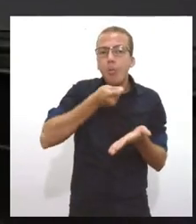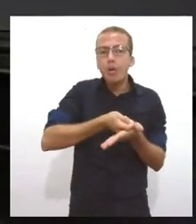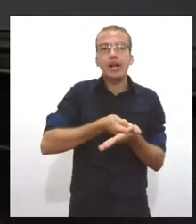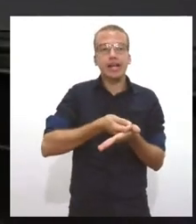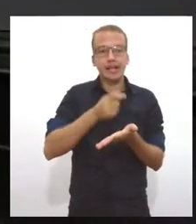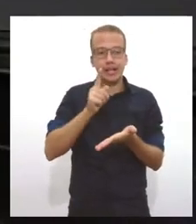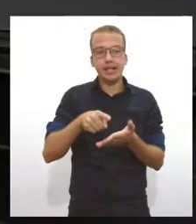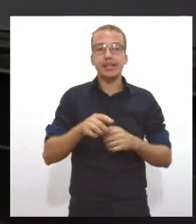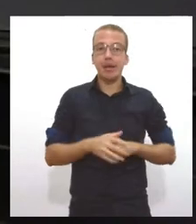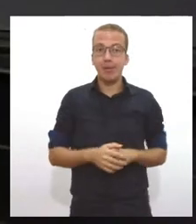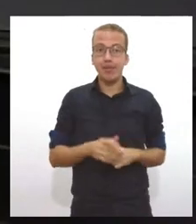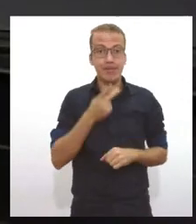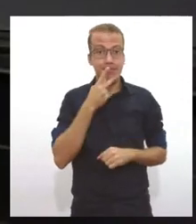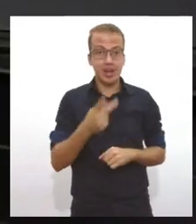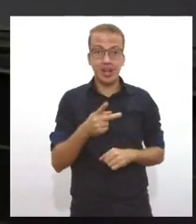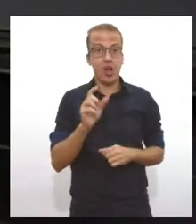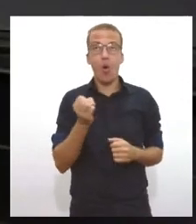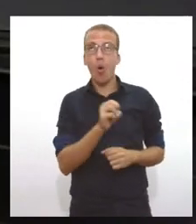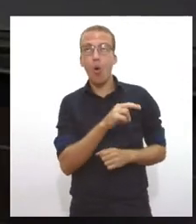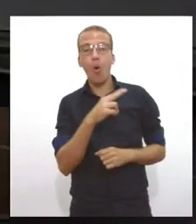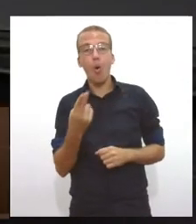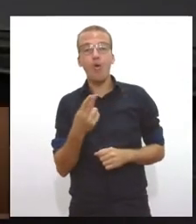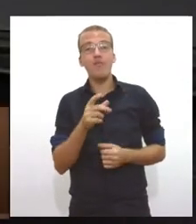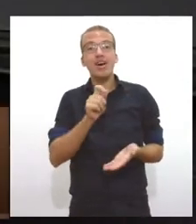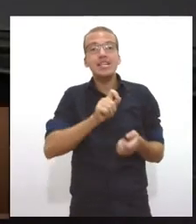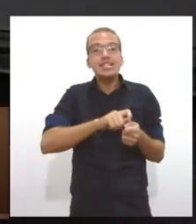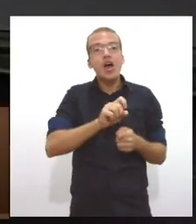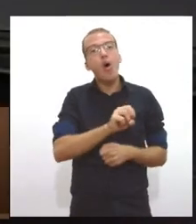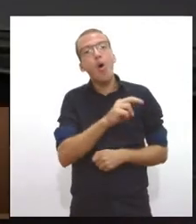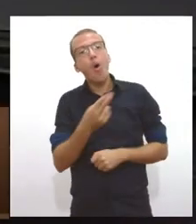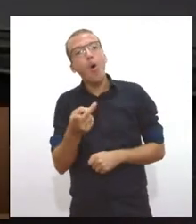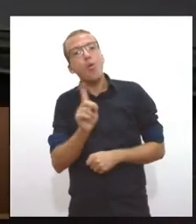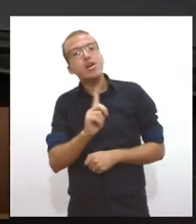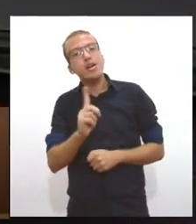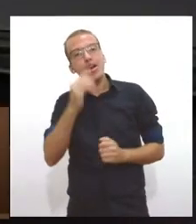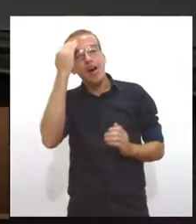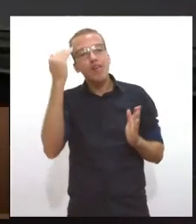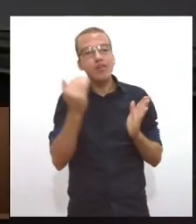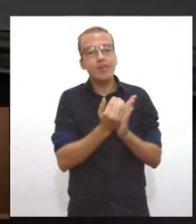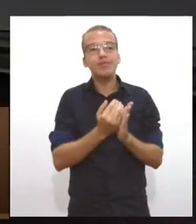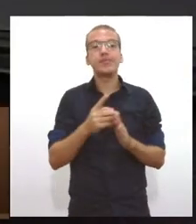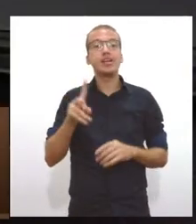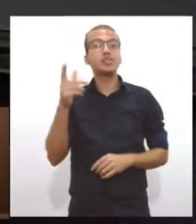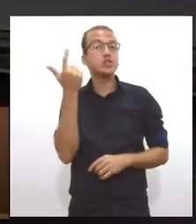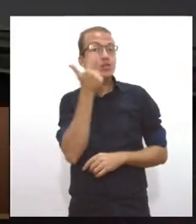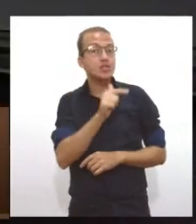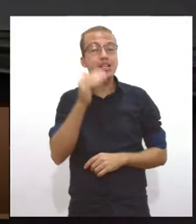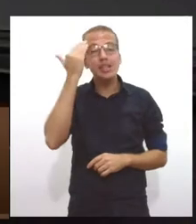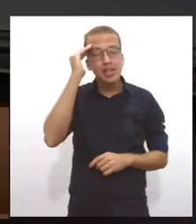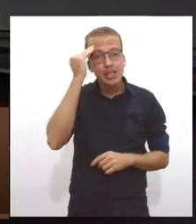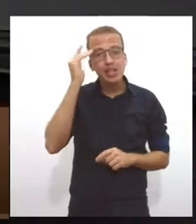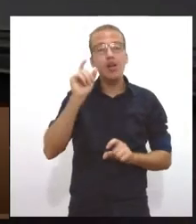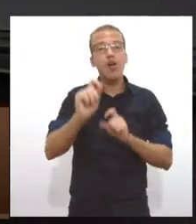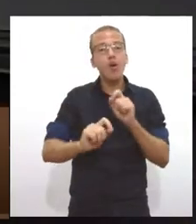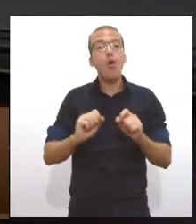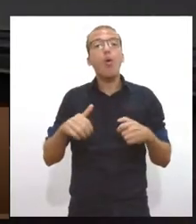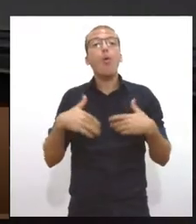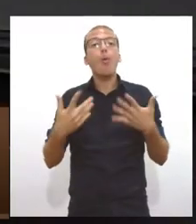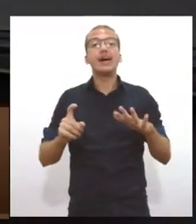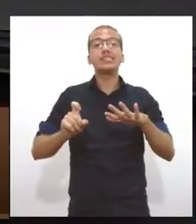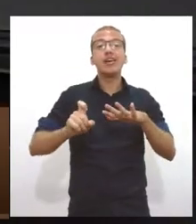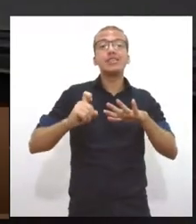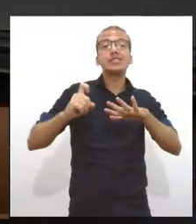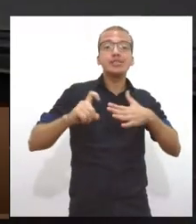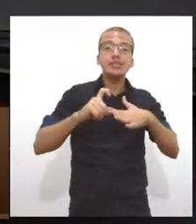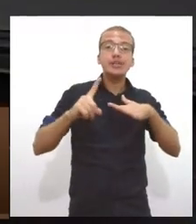virtude de lei. Pronto. A partir disso, a gente consegue entender um pouco quais são as hipóteses em que